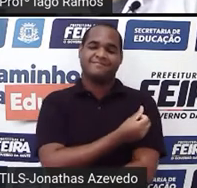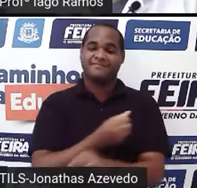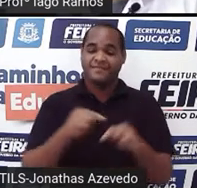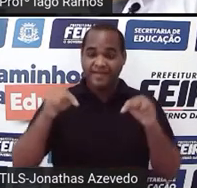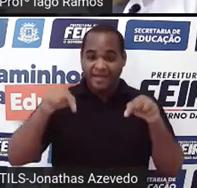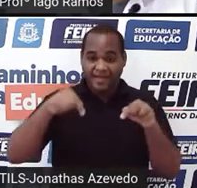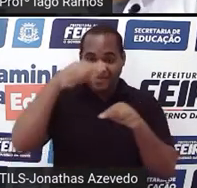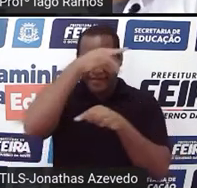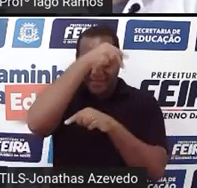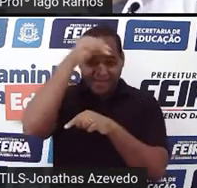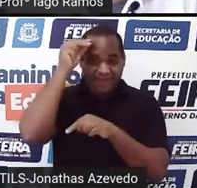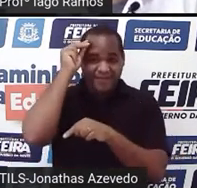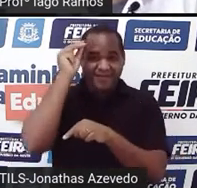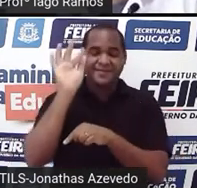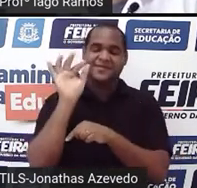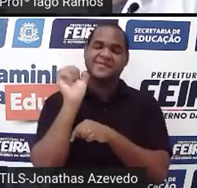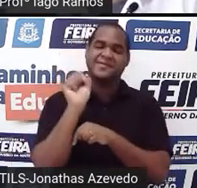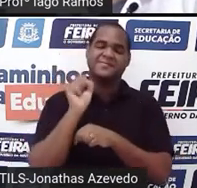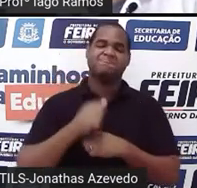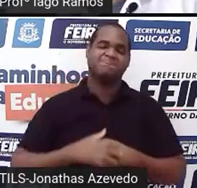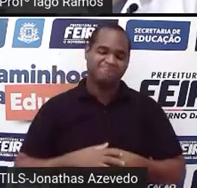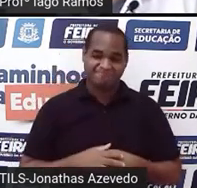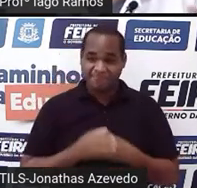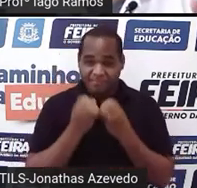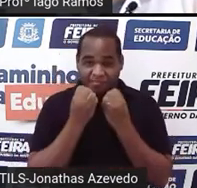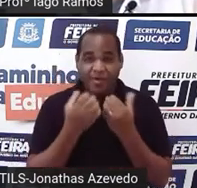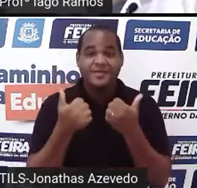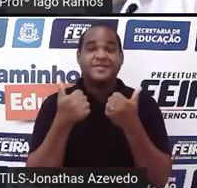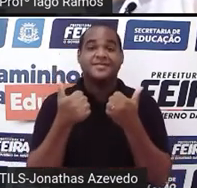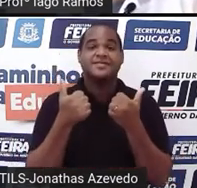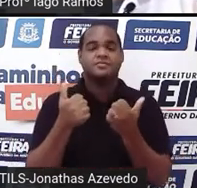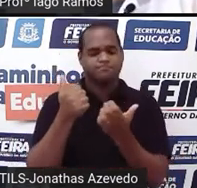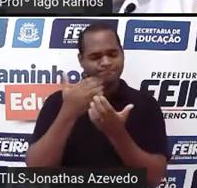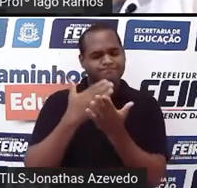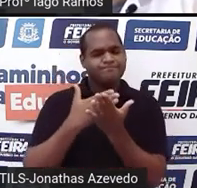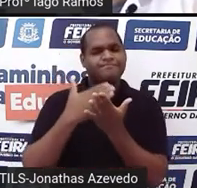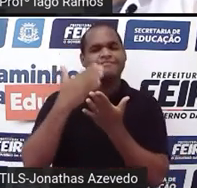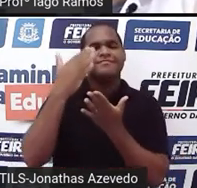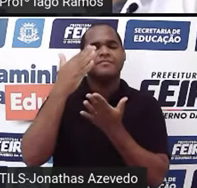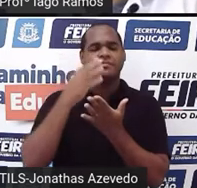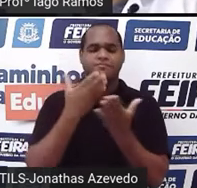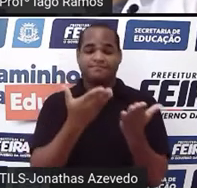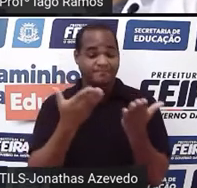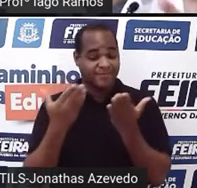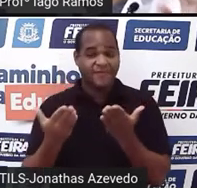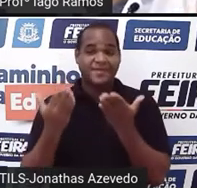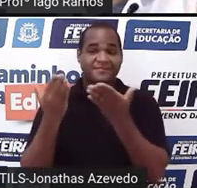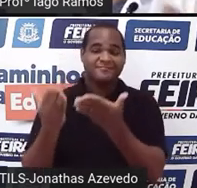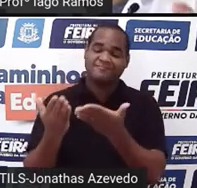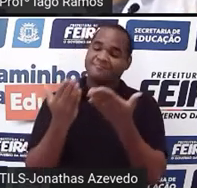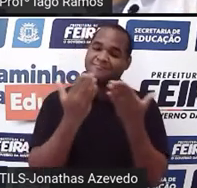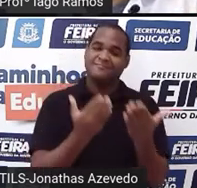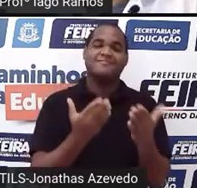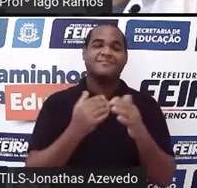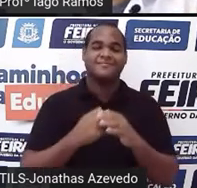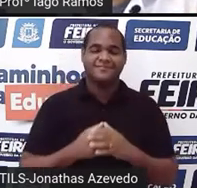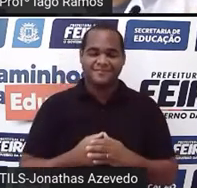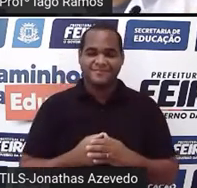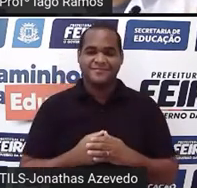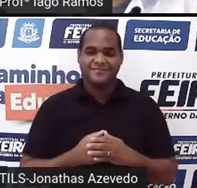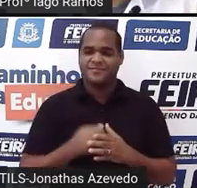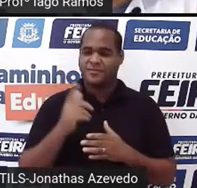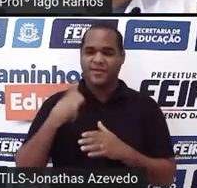nossa rede municipal de ensino, tá bom? Então desde já, seja bem-vindo, seja bem-vinda,